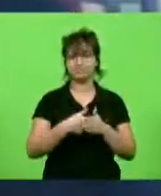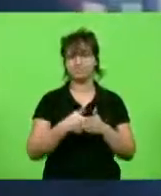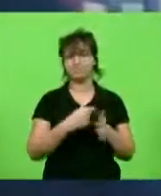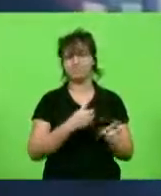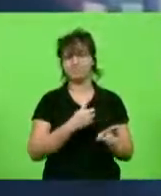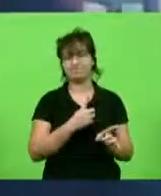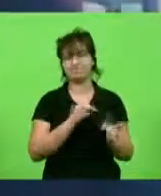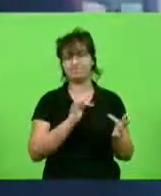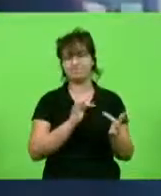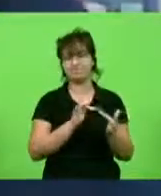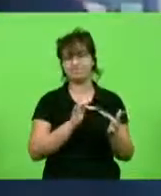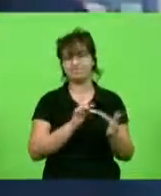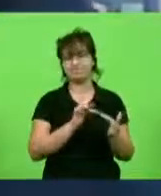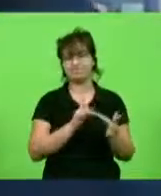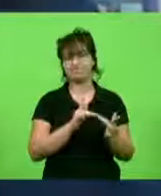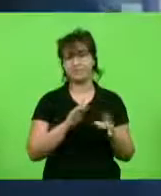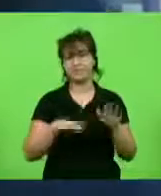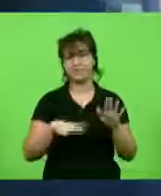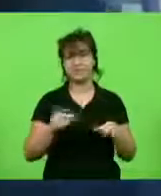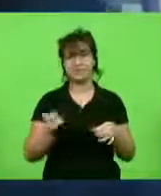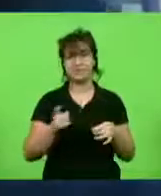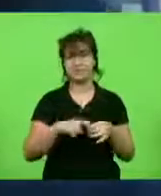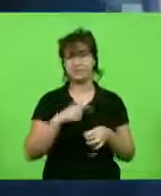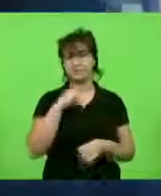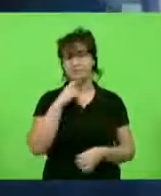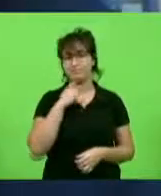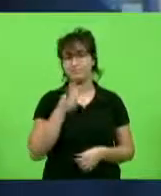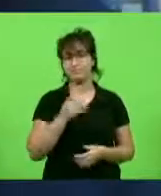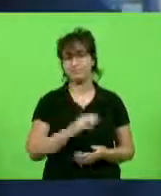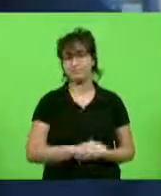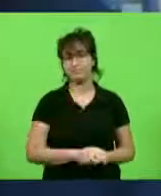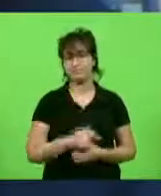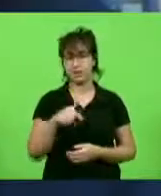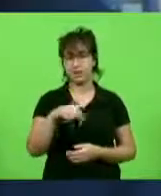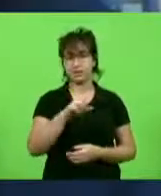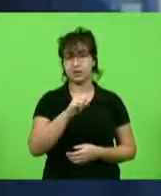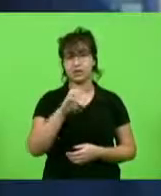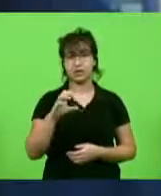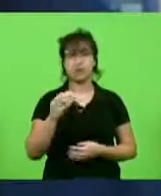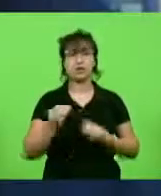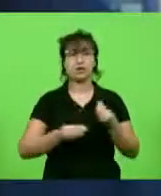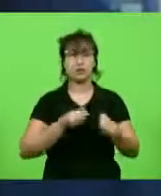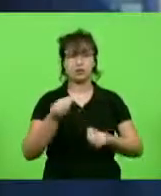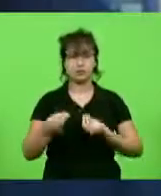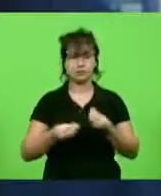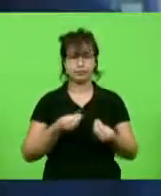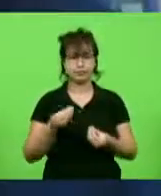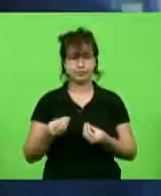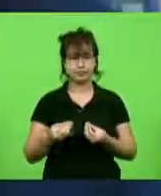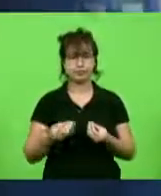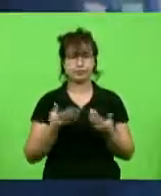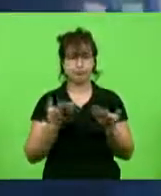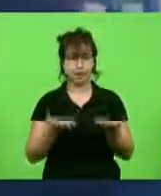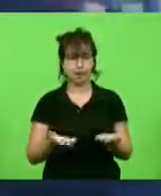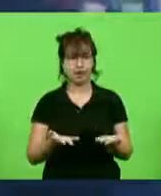geralmente não volta mais. Aqui em Santa Catarina, tem que portar pacientes,